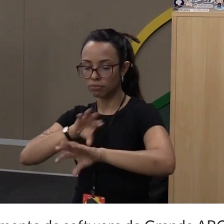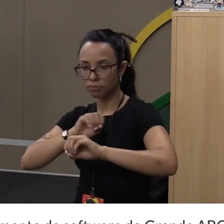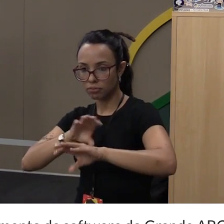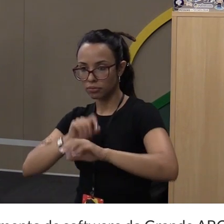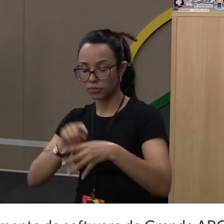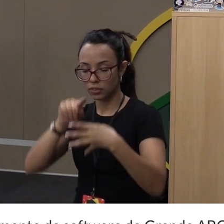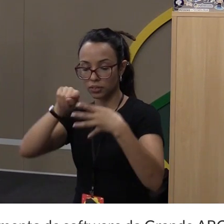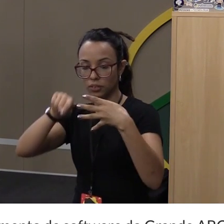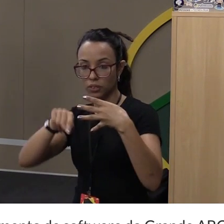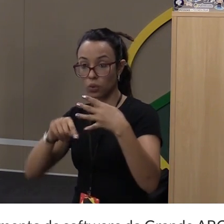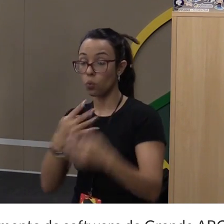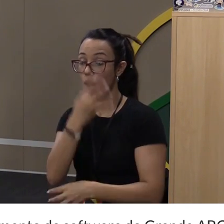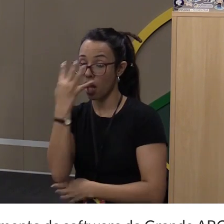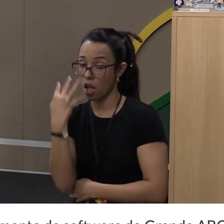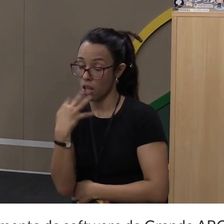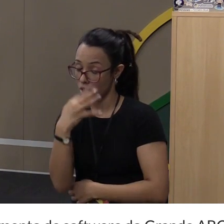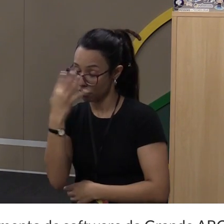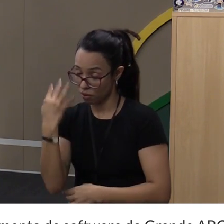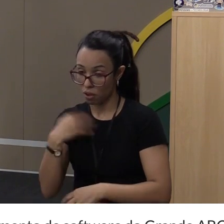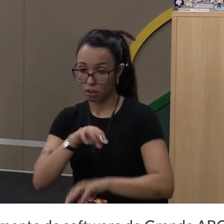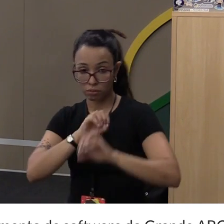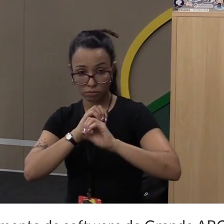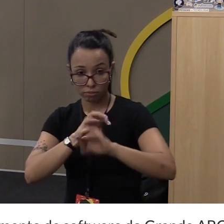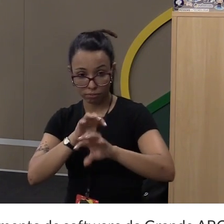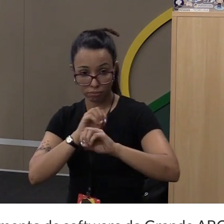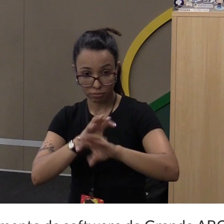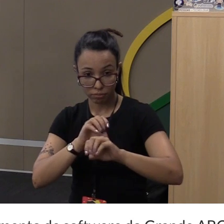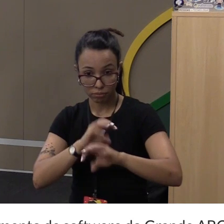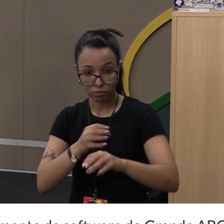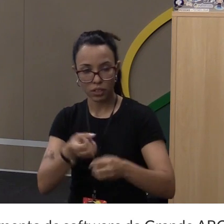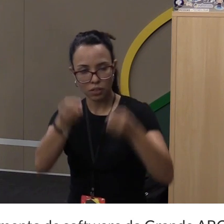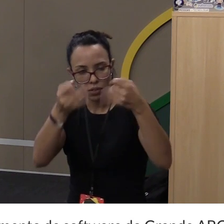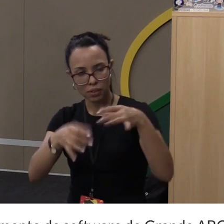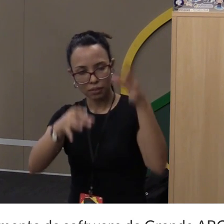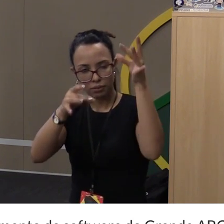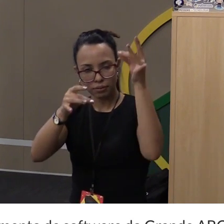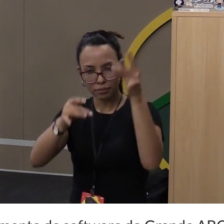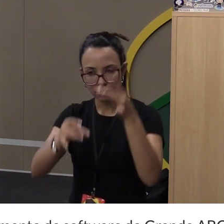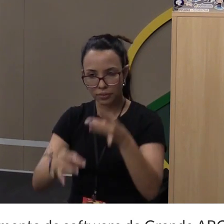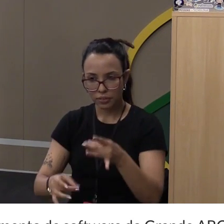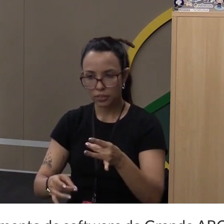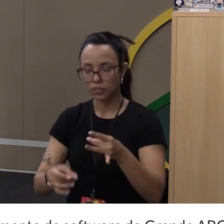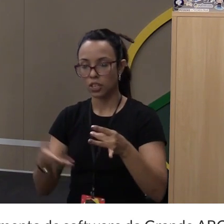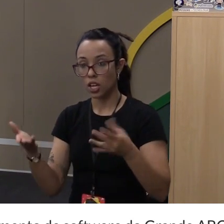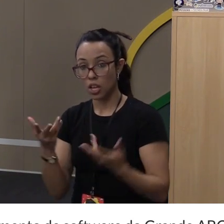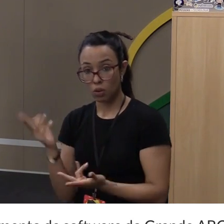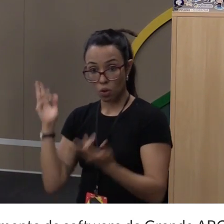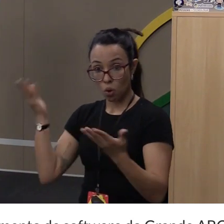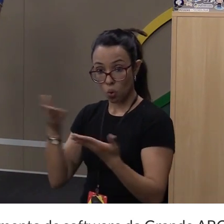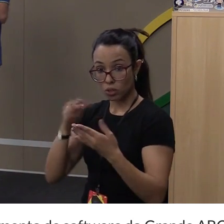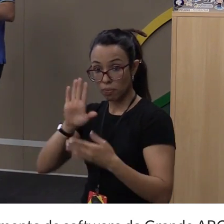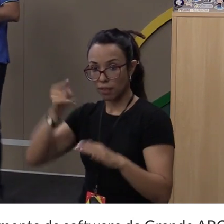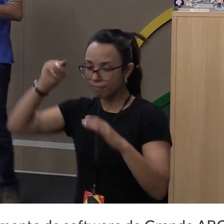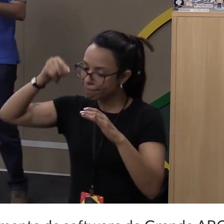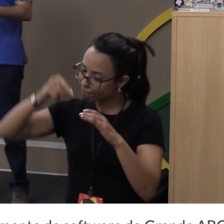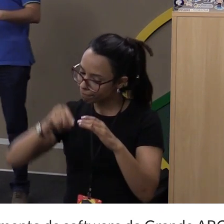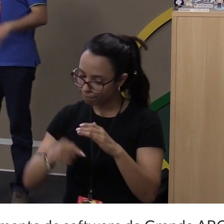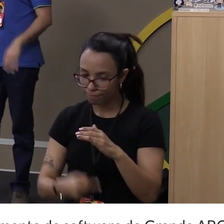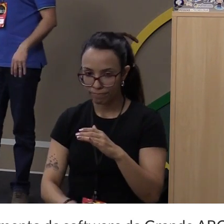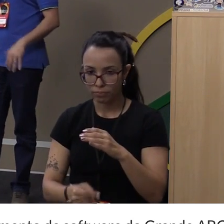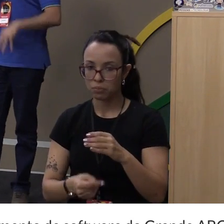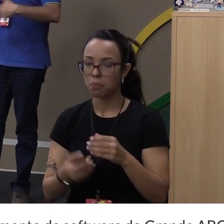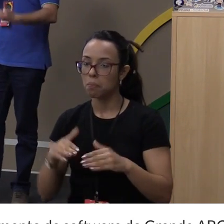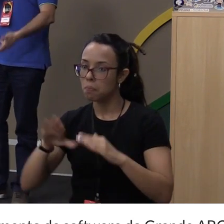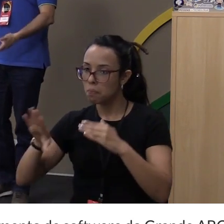Quatro horas. Quatro horas. E eu vou estar explicando isso que eu falei hoje, com um pouquinho mais de detalhes. Para você